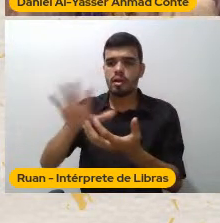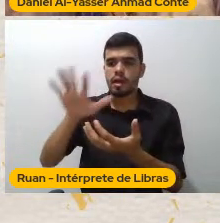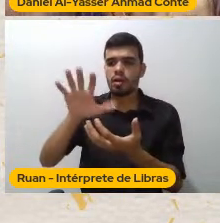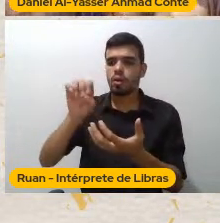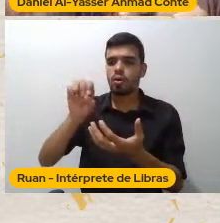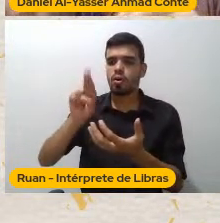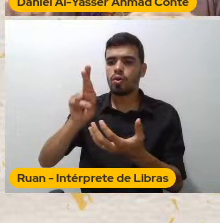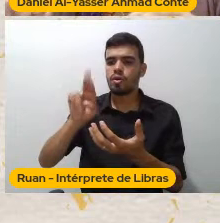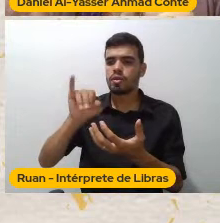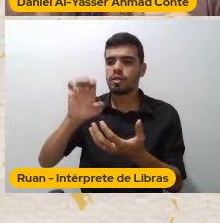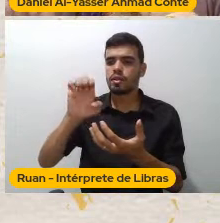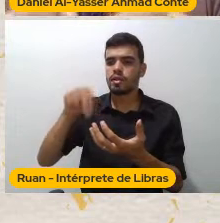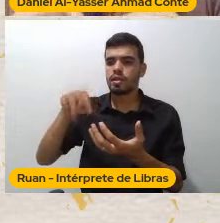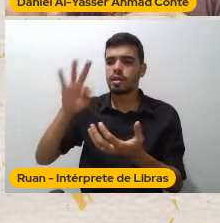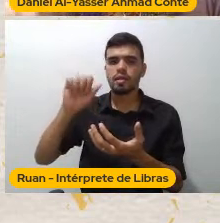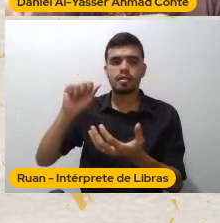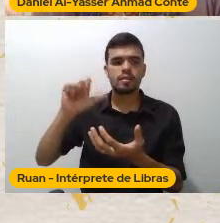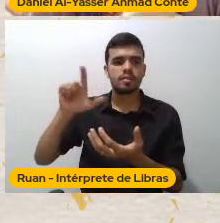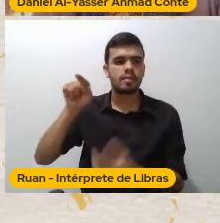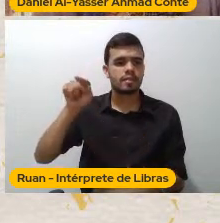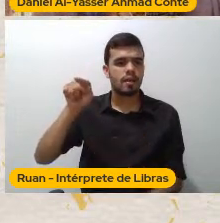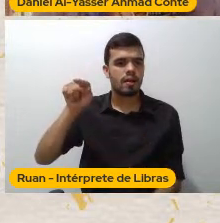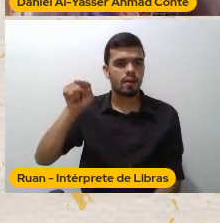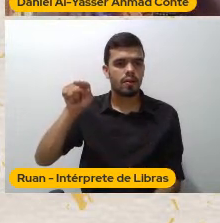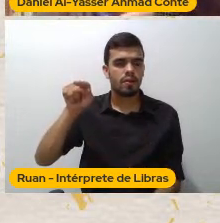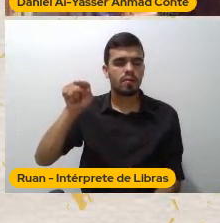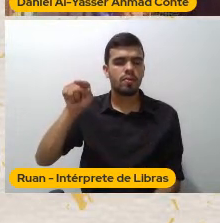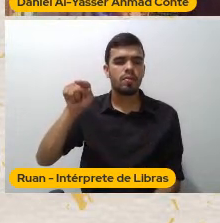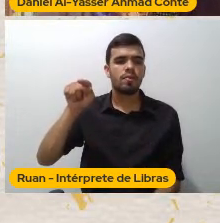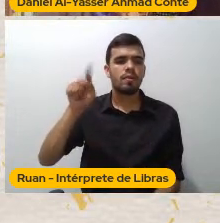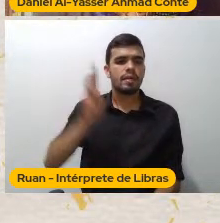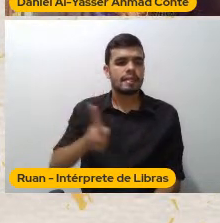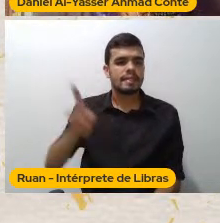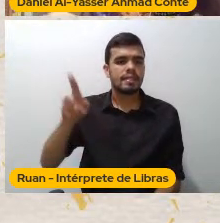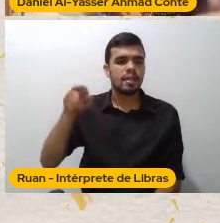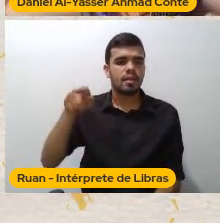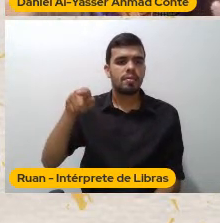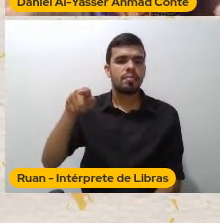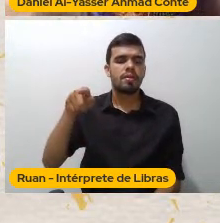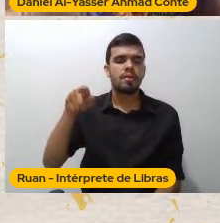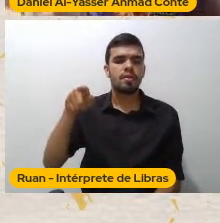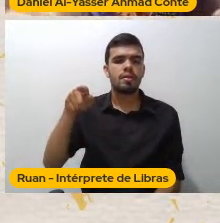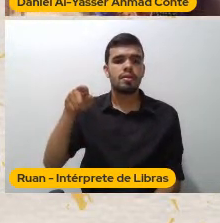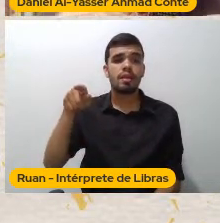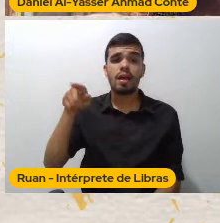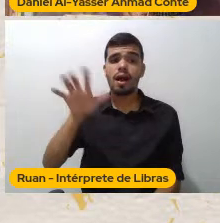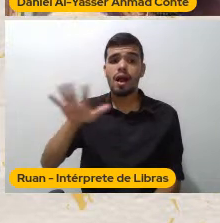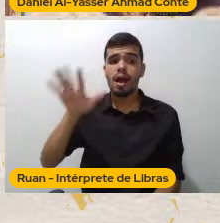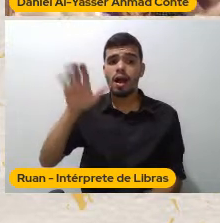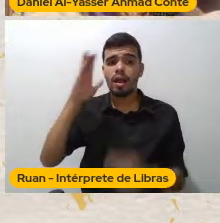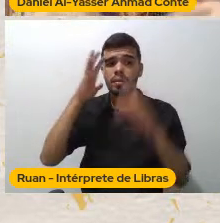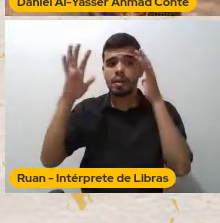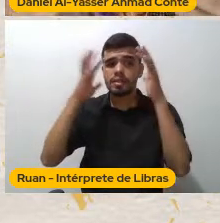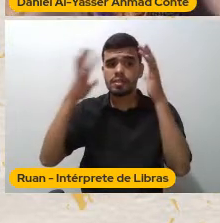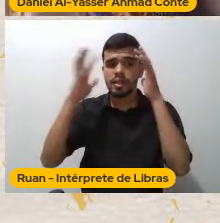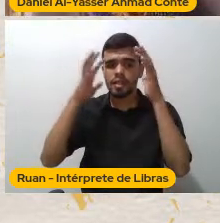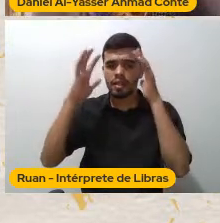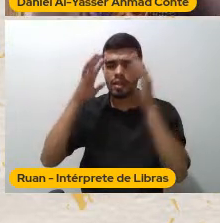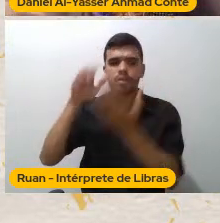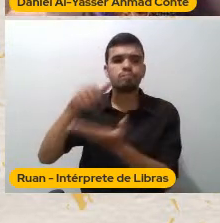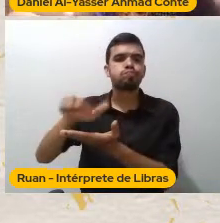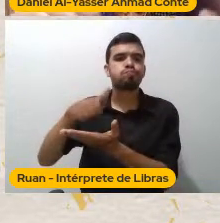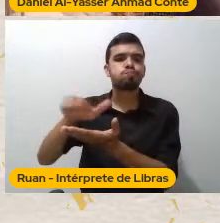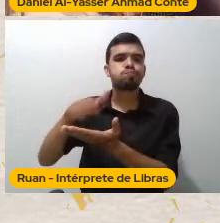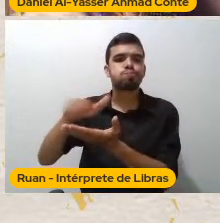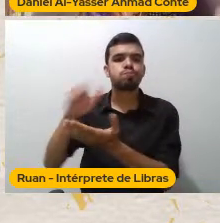estão Elas sempre estão Condenadas Imageticamente Ao sexo fácil A inentrupção